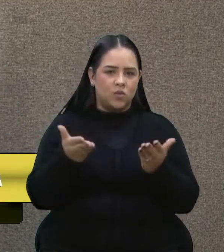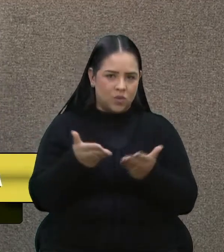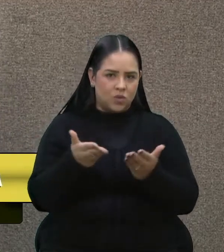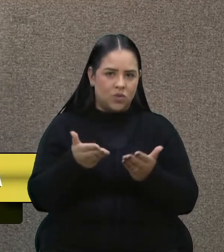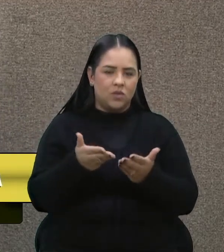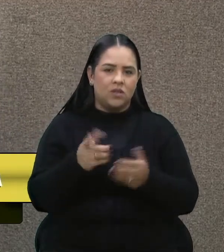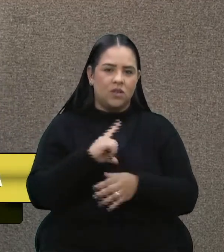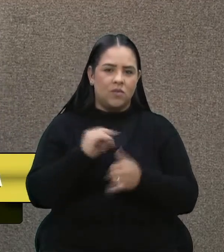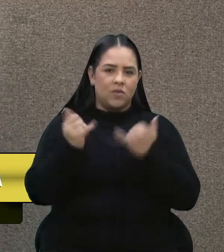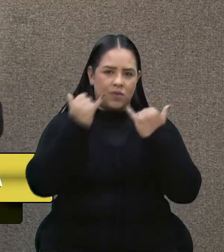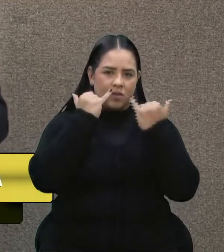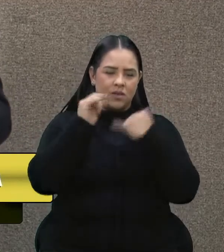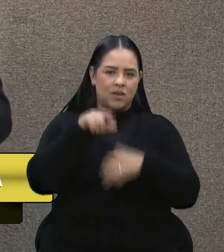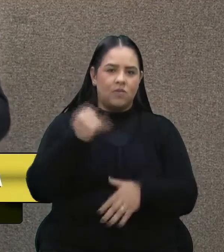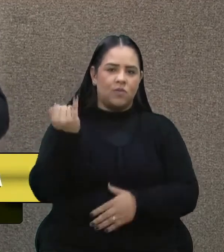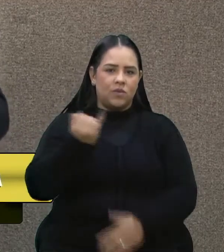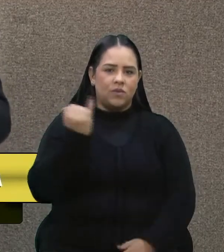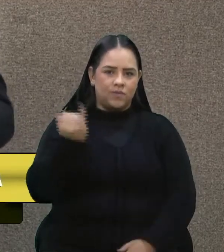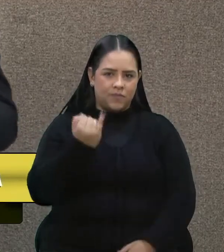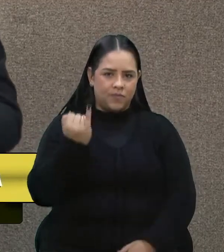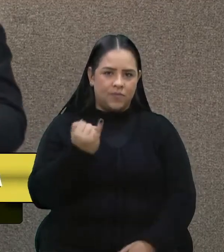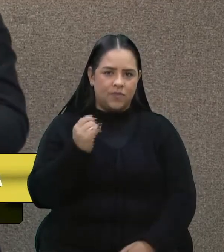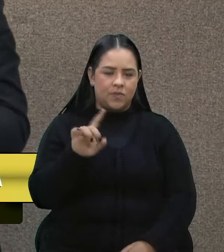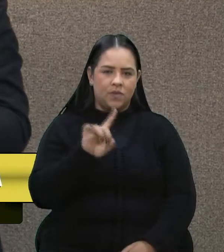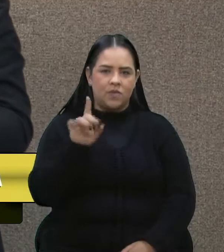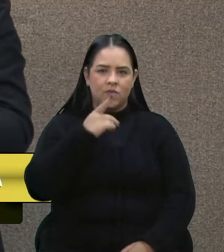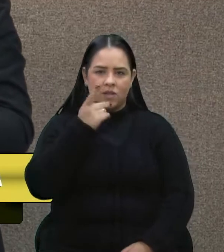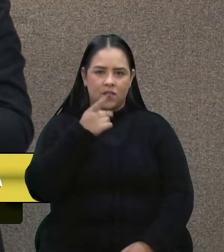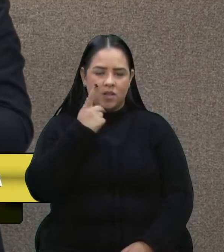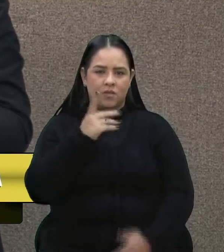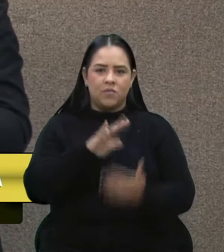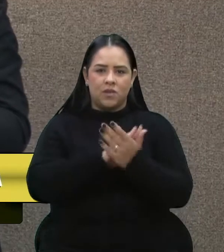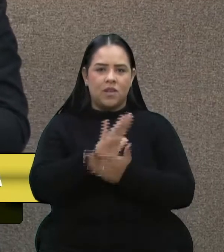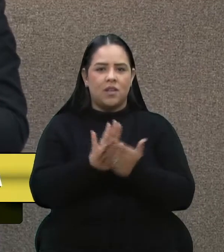uma informação muito importante, que não foi citada por ninguém.